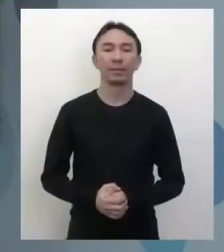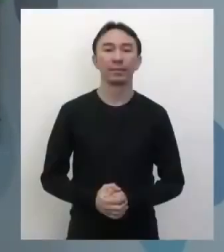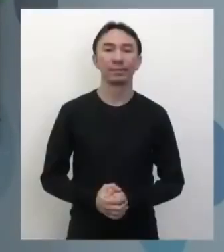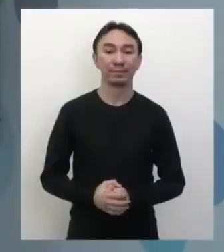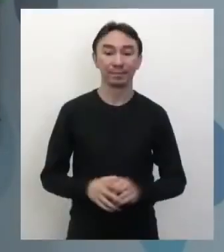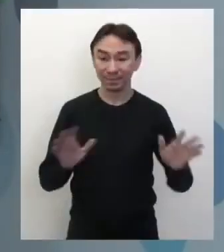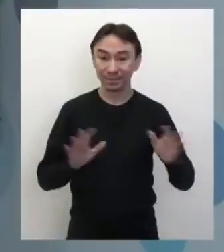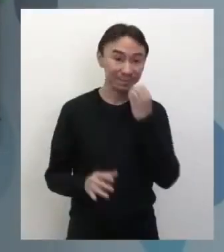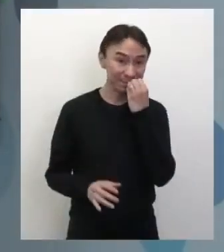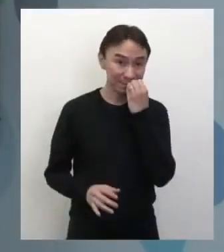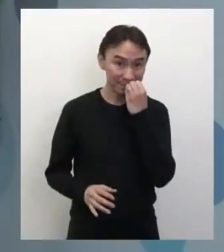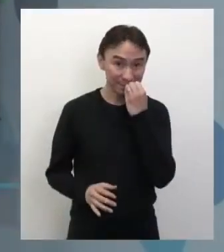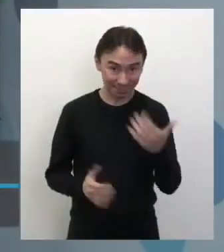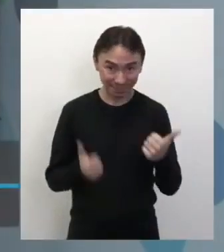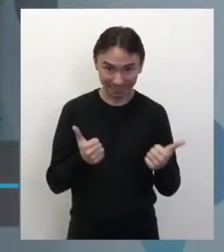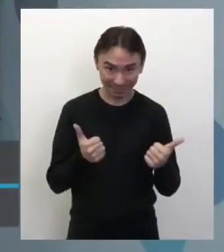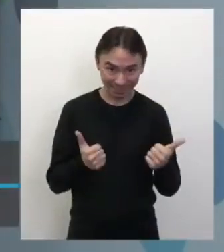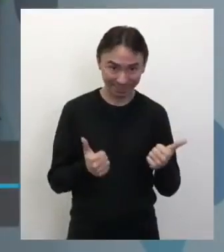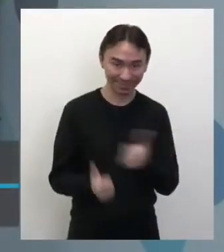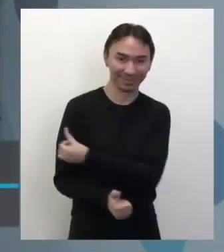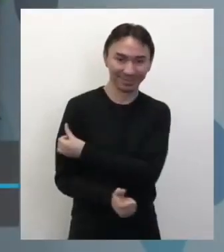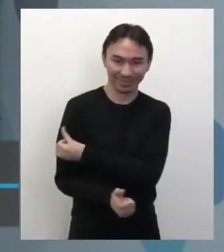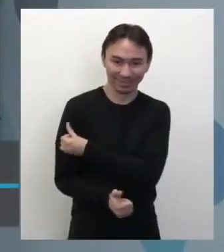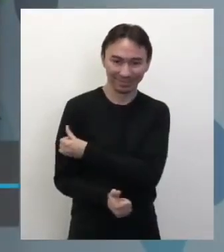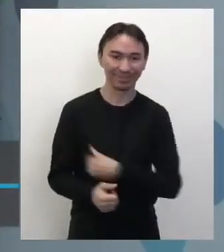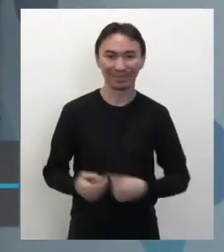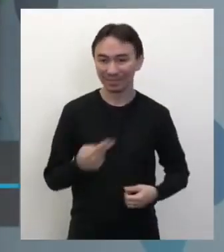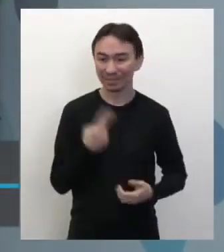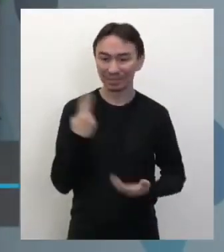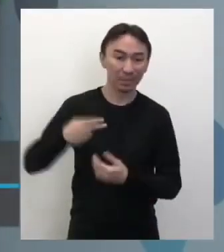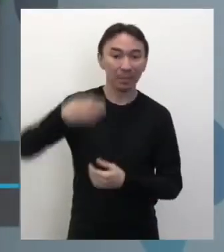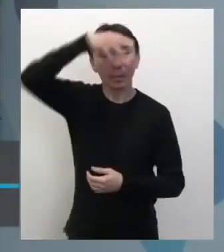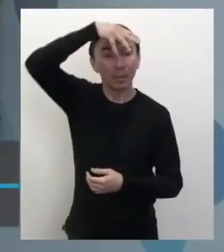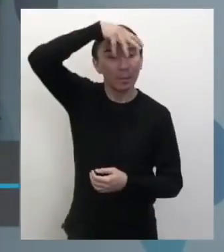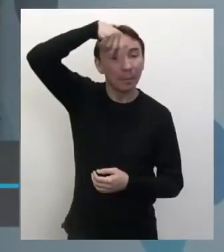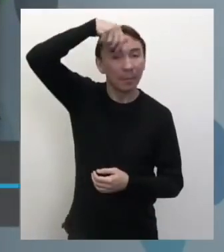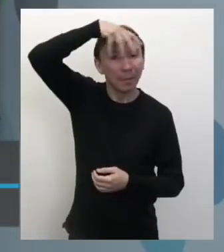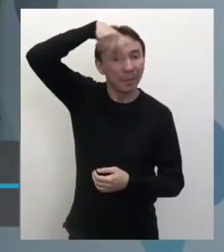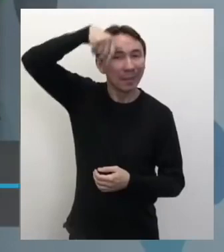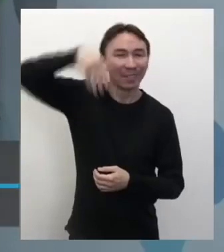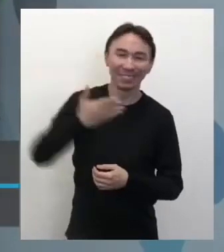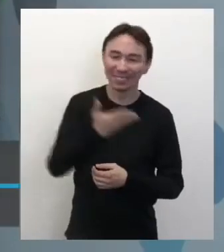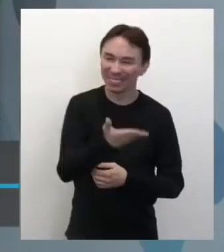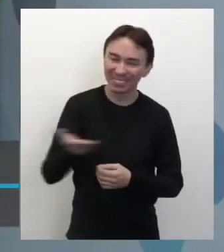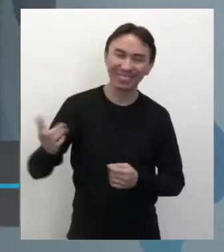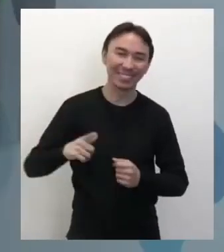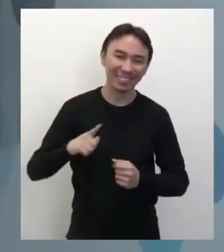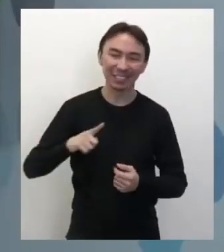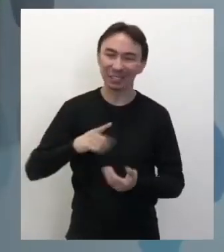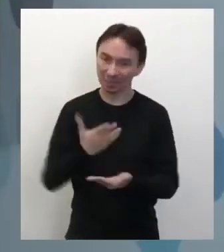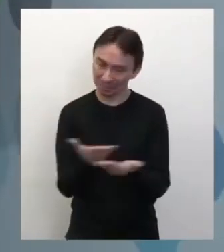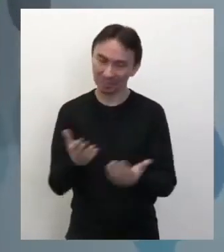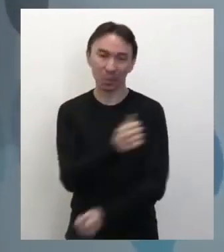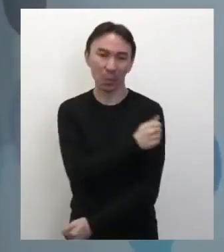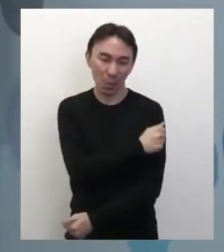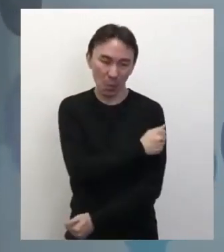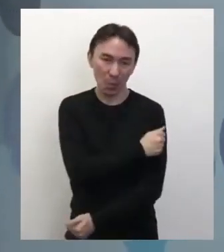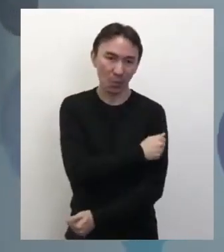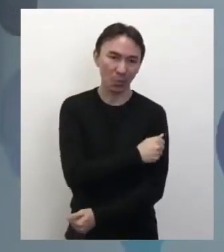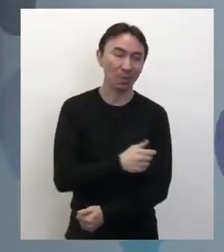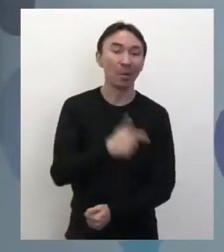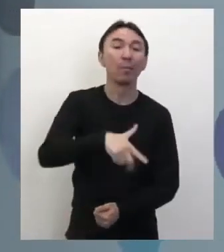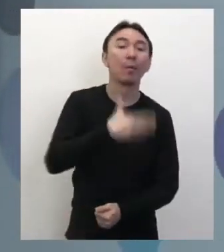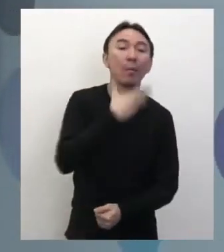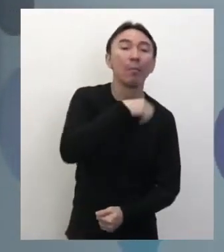Olá, sexto ano, tudo bem? Eu sou o professor de Joel, quero dar as boas-vindas a você estudante, a algum responsável que possa